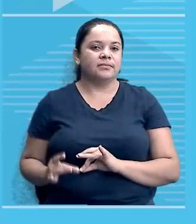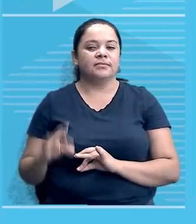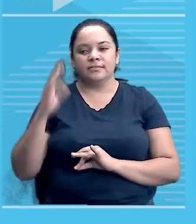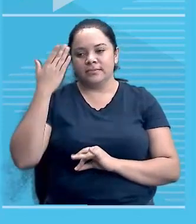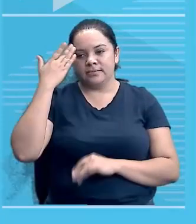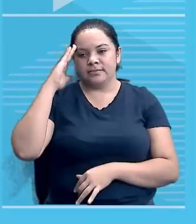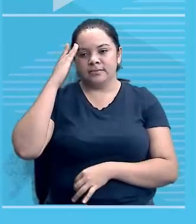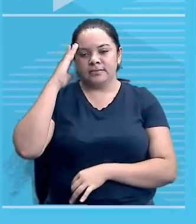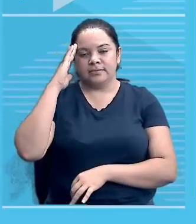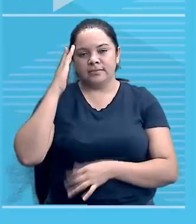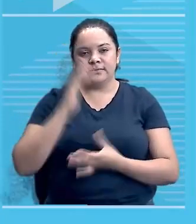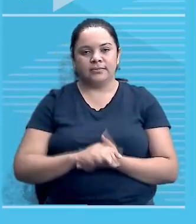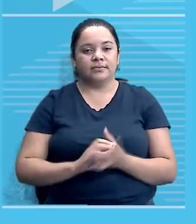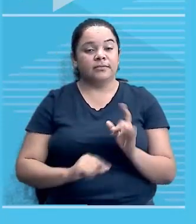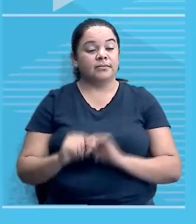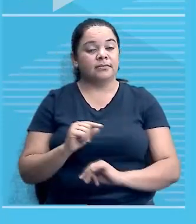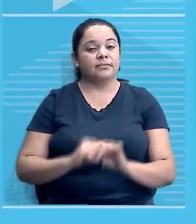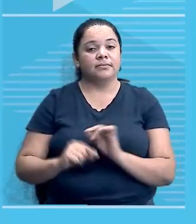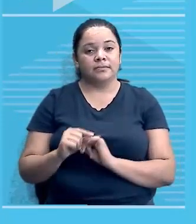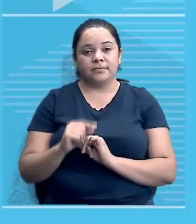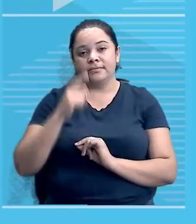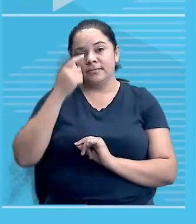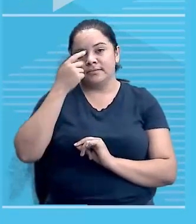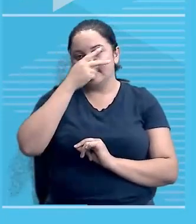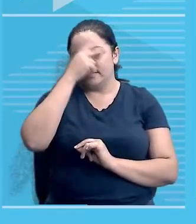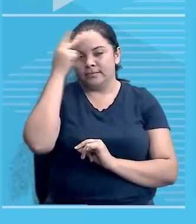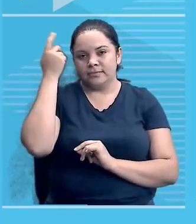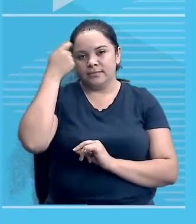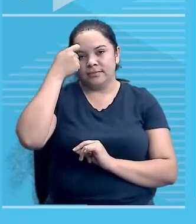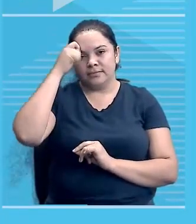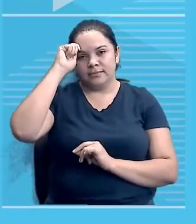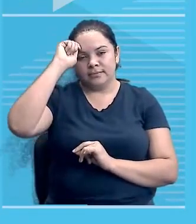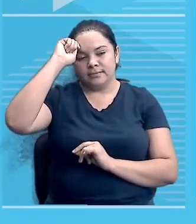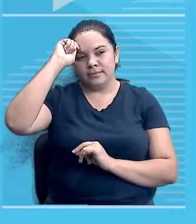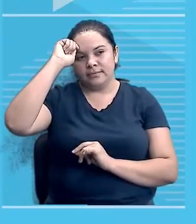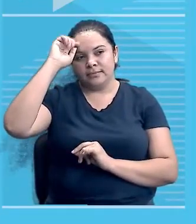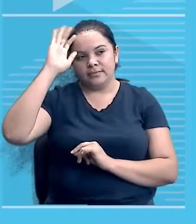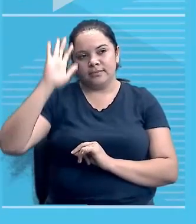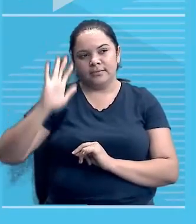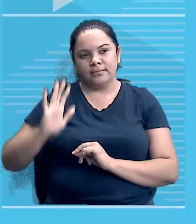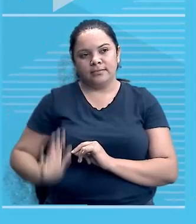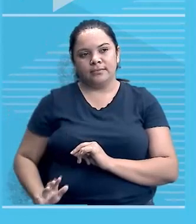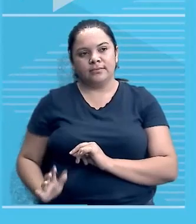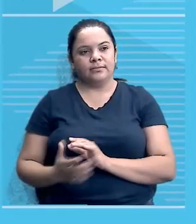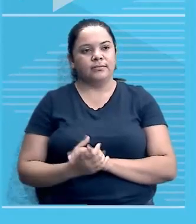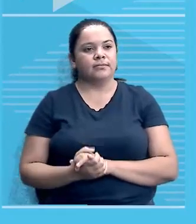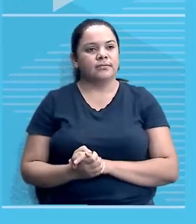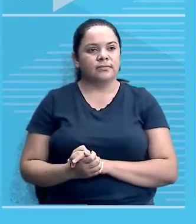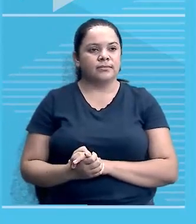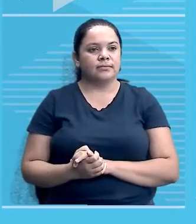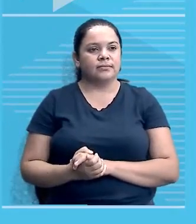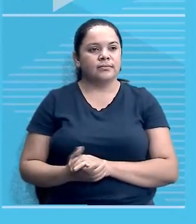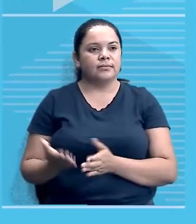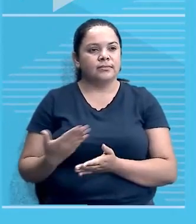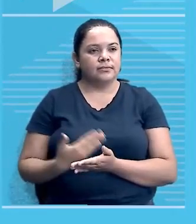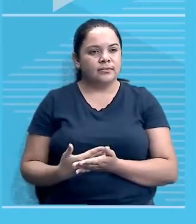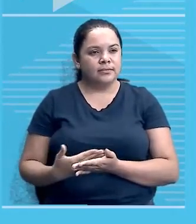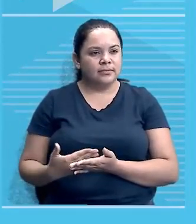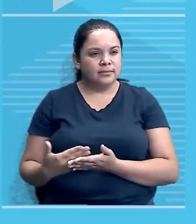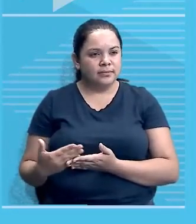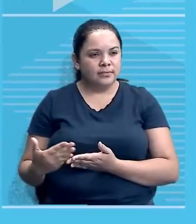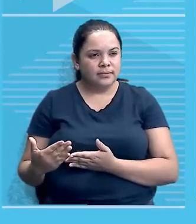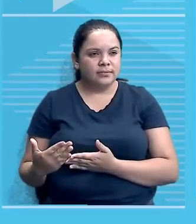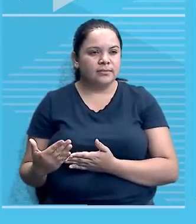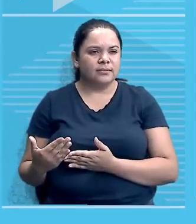teve, que os africanos, eles foram bastante dóceis, vamos dizer assim, tem pessoas